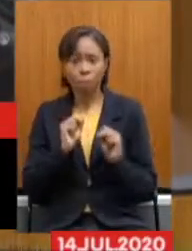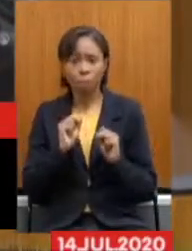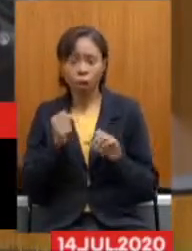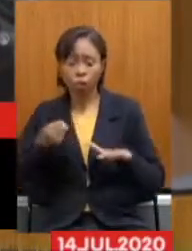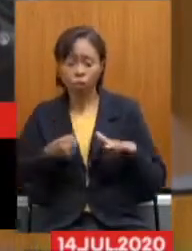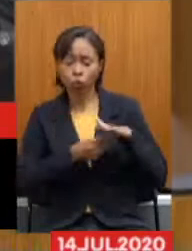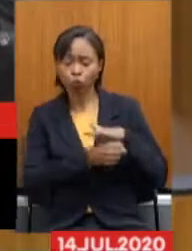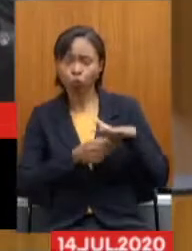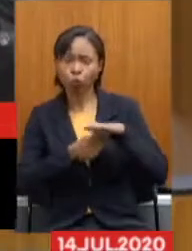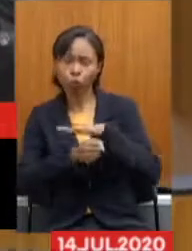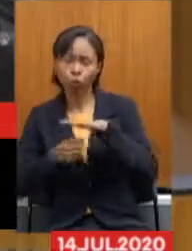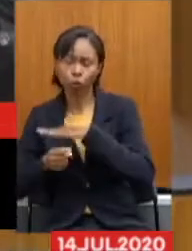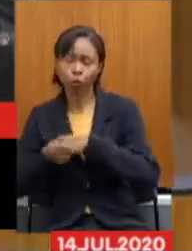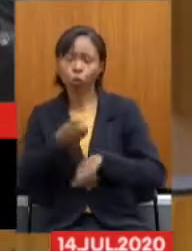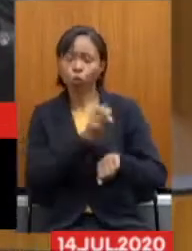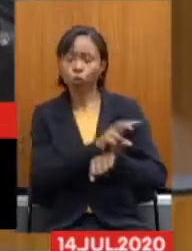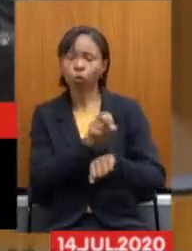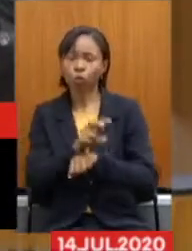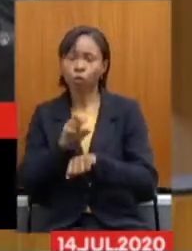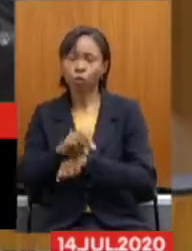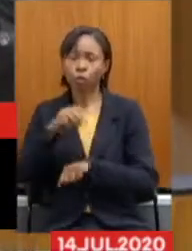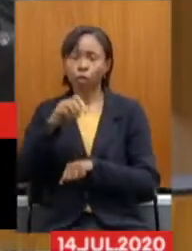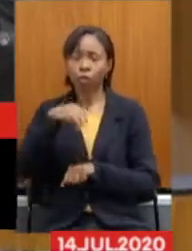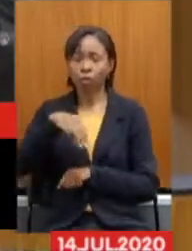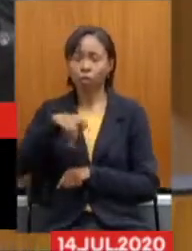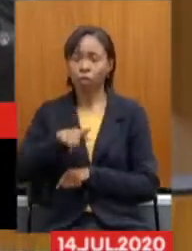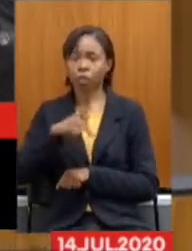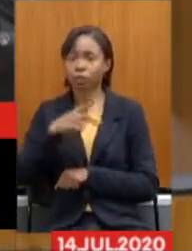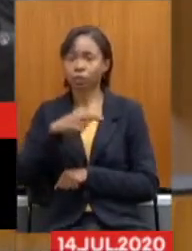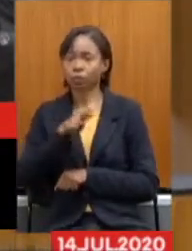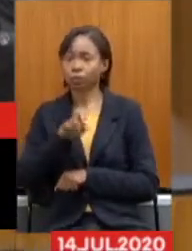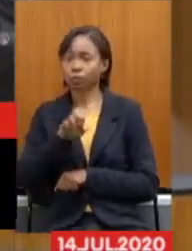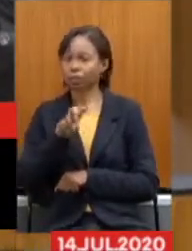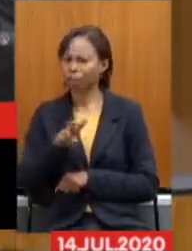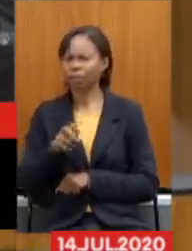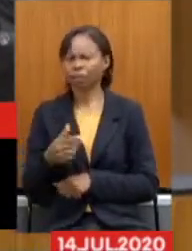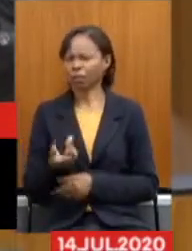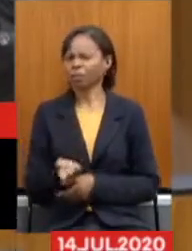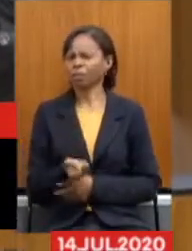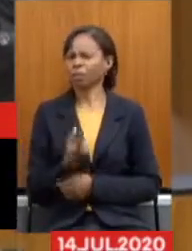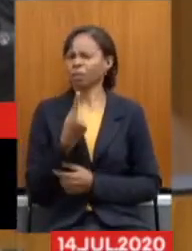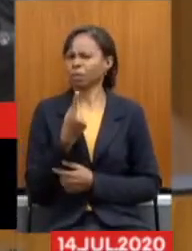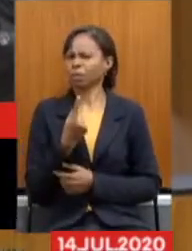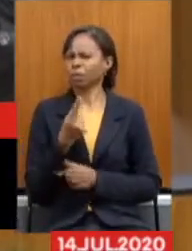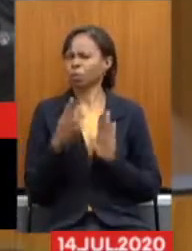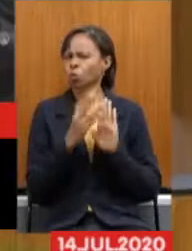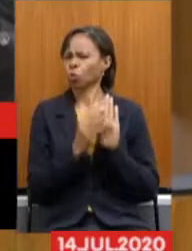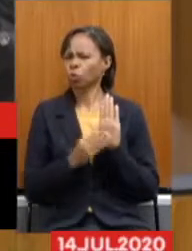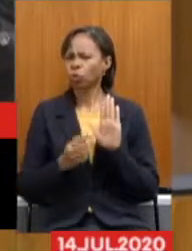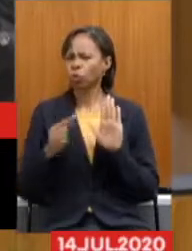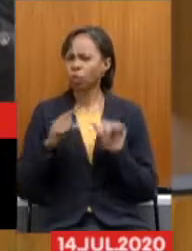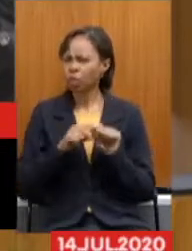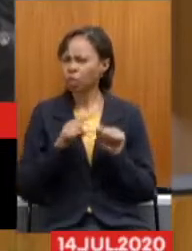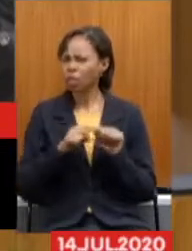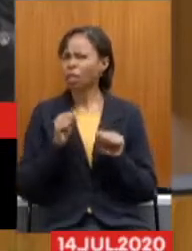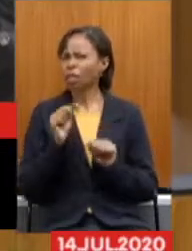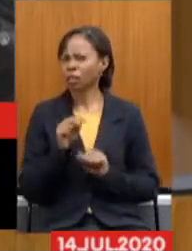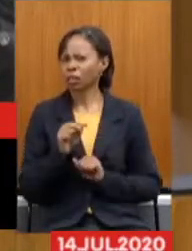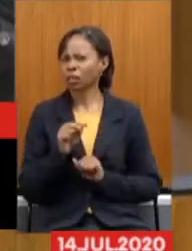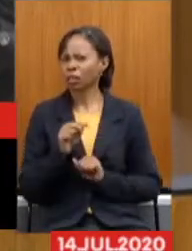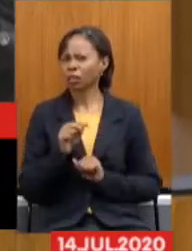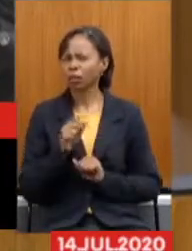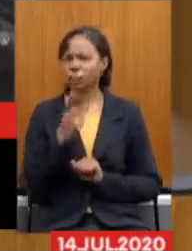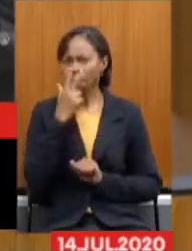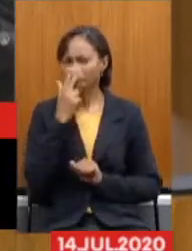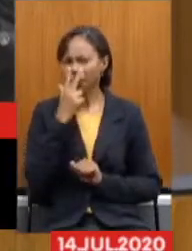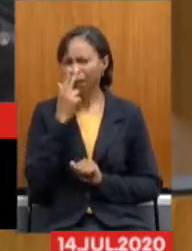respectivos cargos na MGPREV. Sou-nos muito estranho o conteúdo desse artigo, que parece que por encomenda